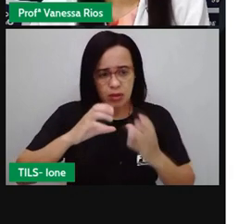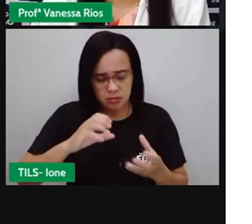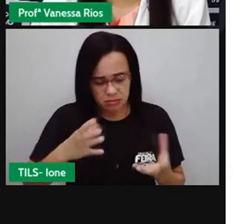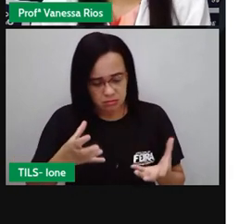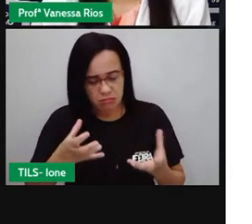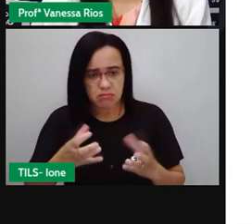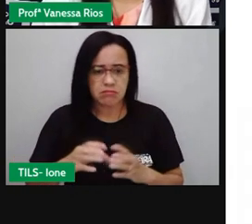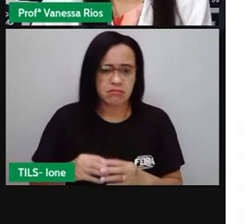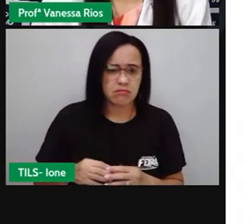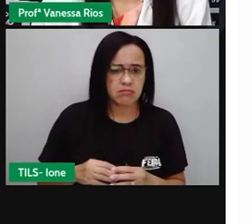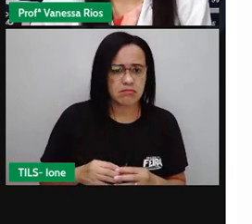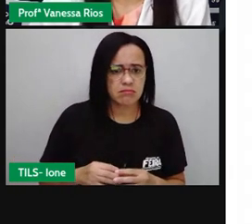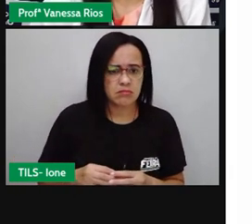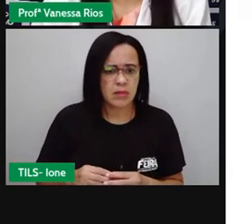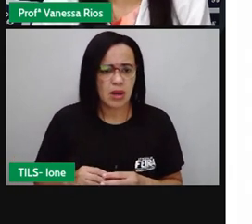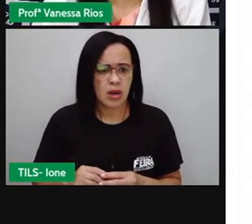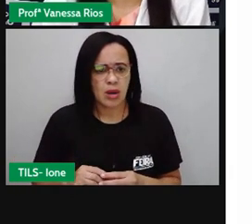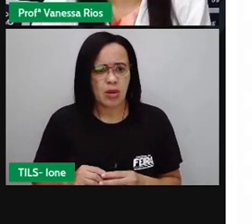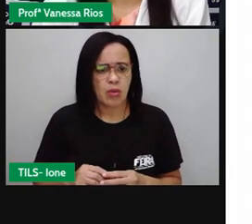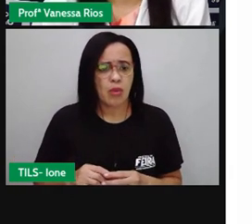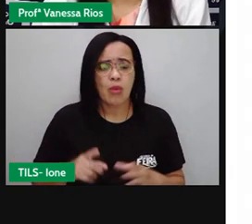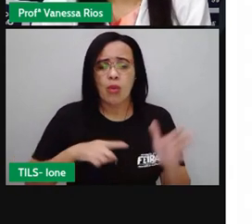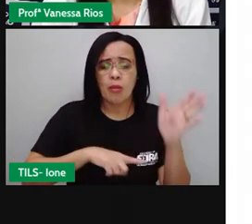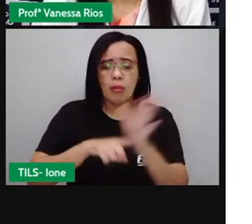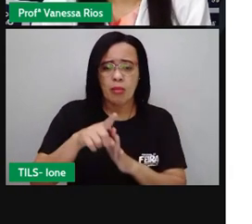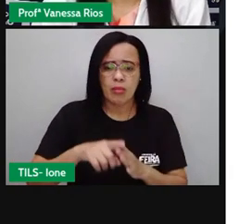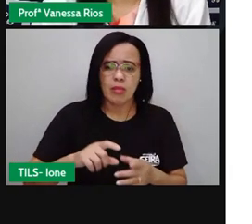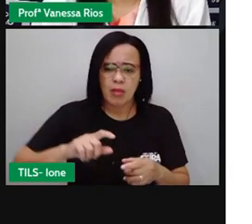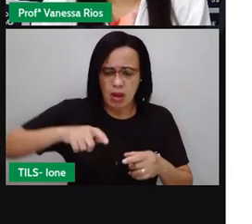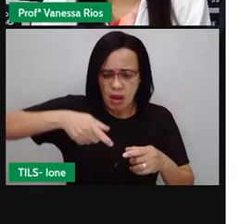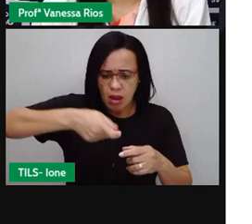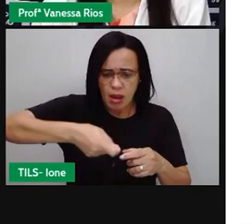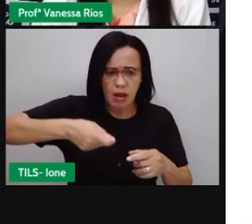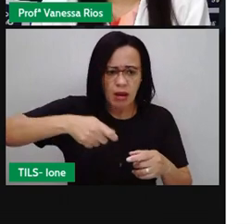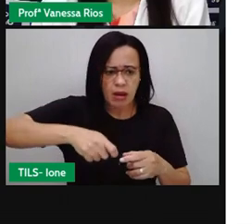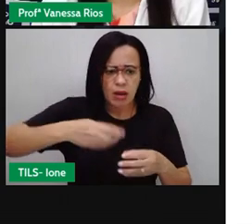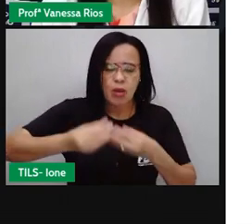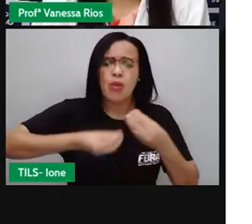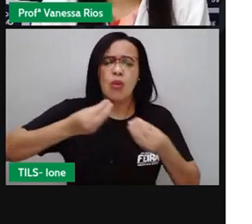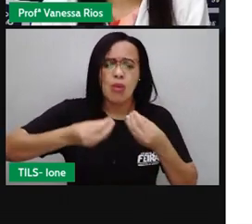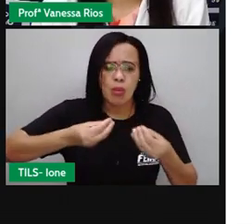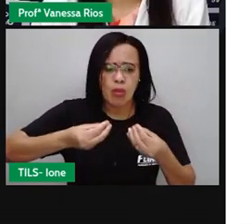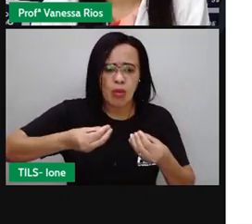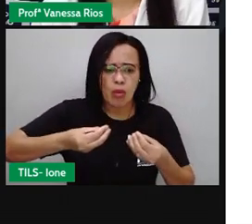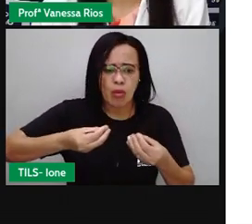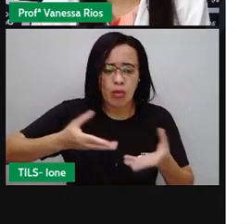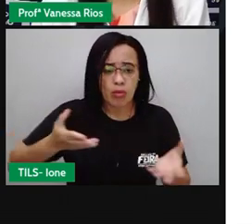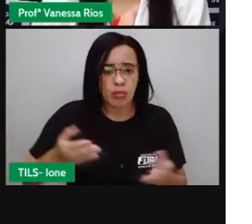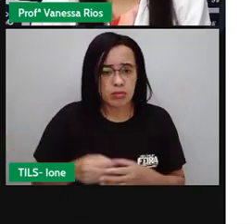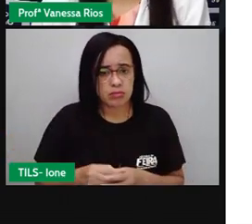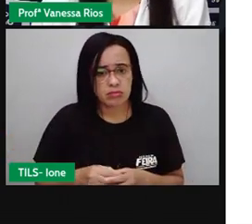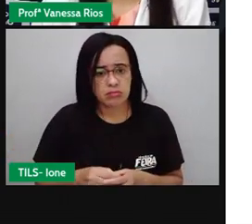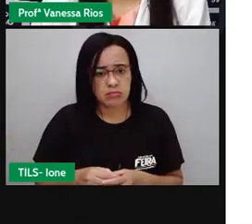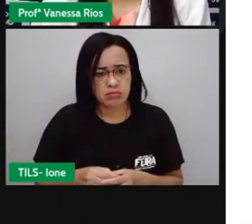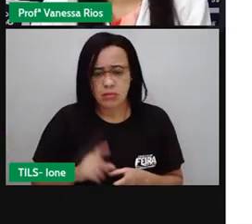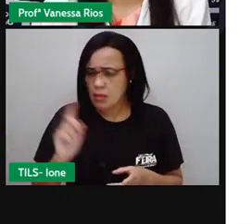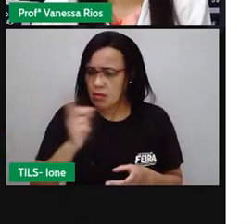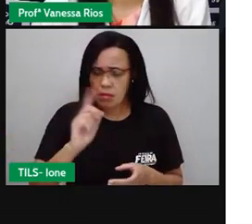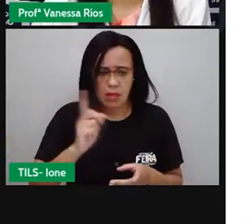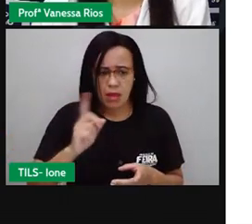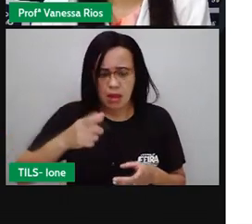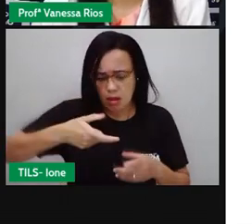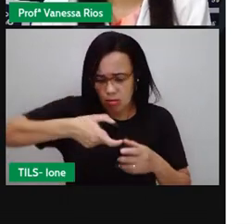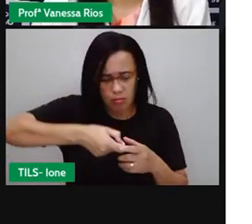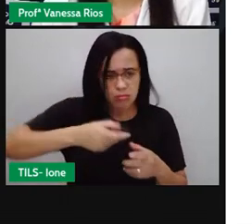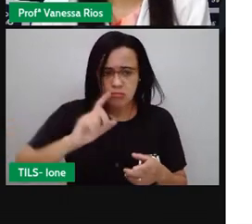Como é que liga? Perguntou. Como? Como é que liga? Não se liga. O